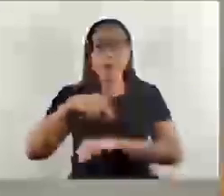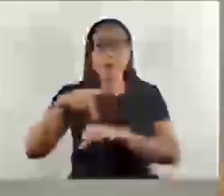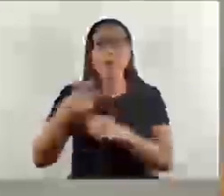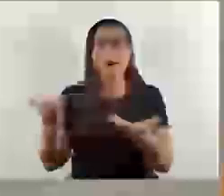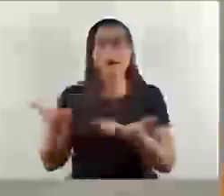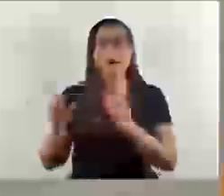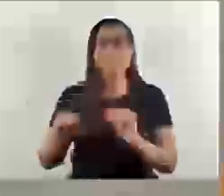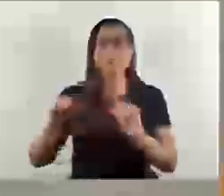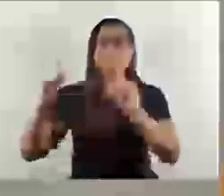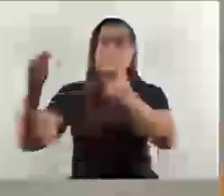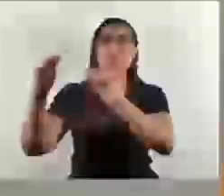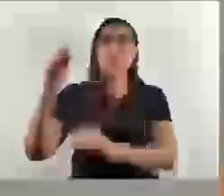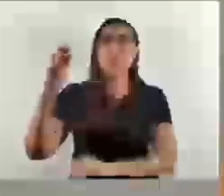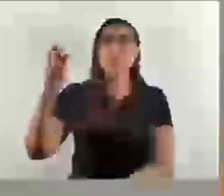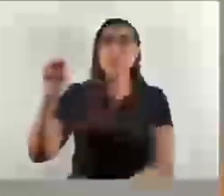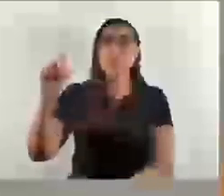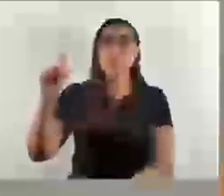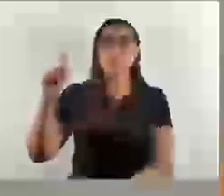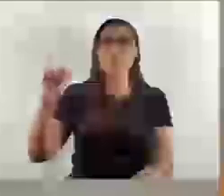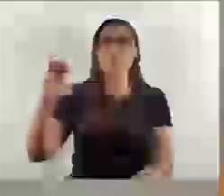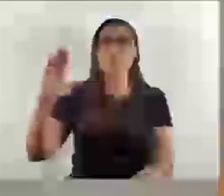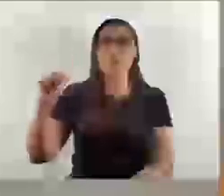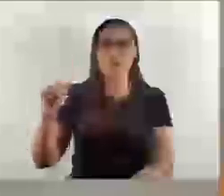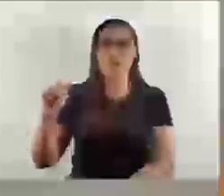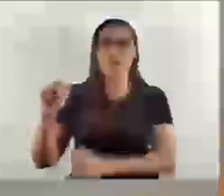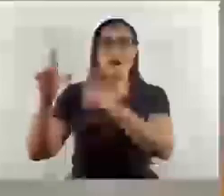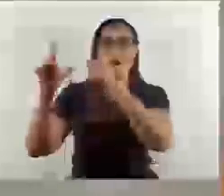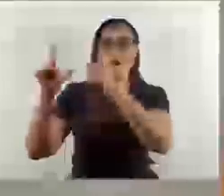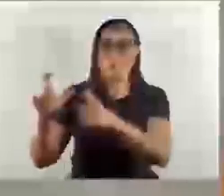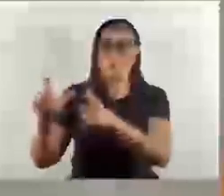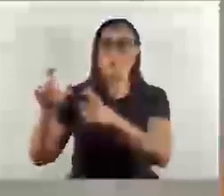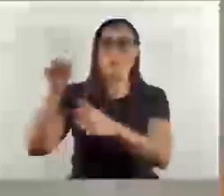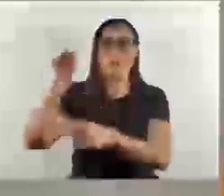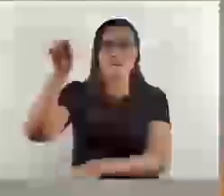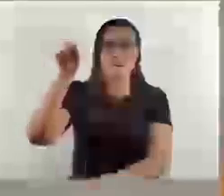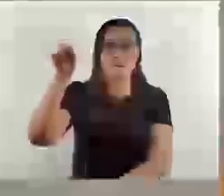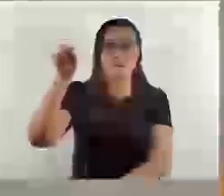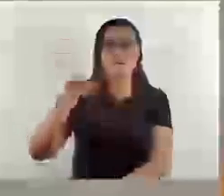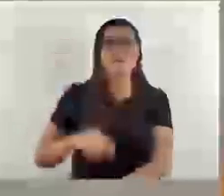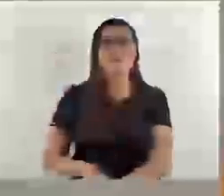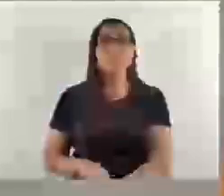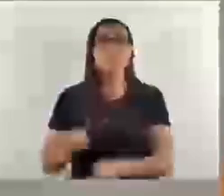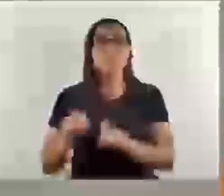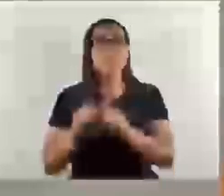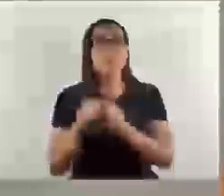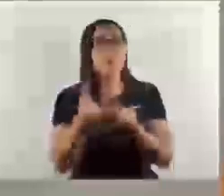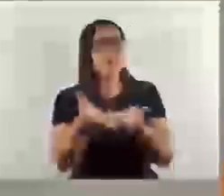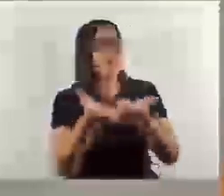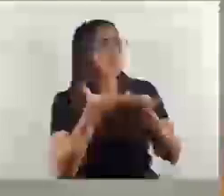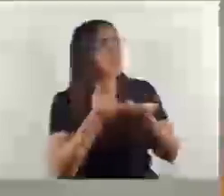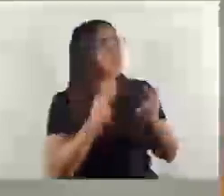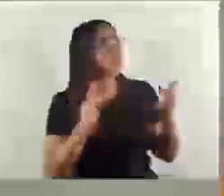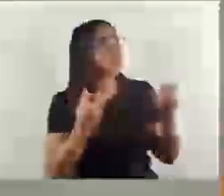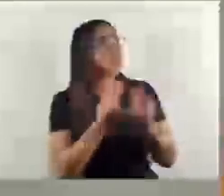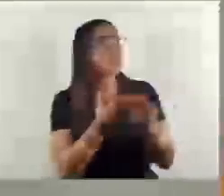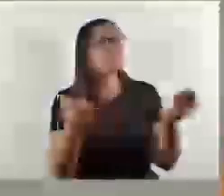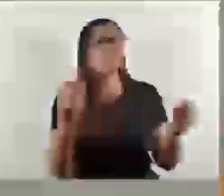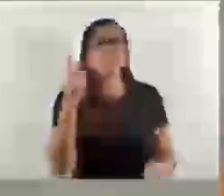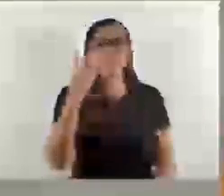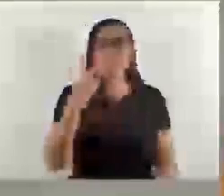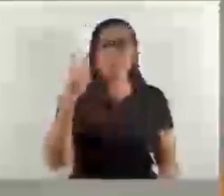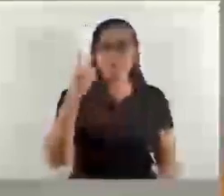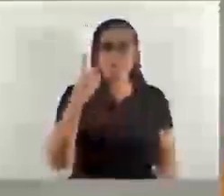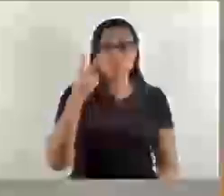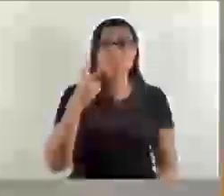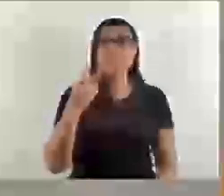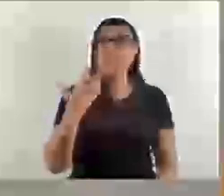no Olympique Charles Roy. E também já convidar todos os vereadores e demais que, em dezembro, ele vai vir